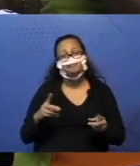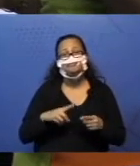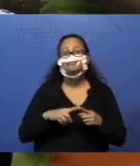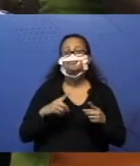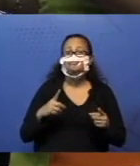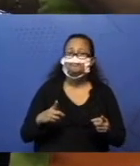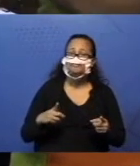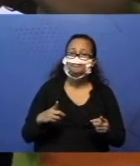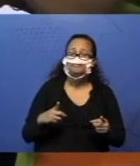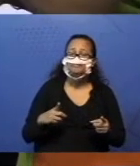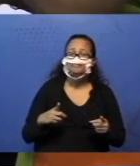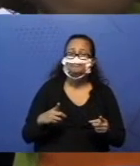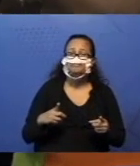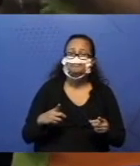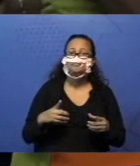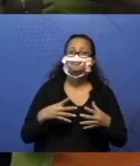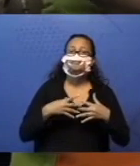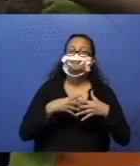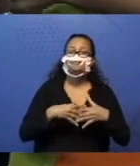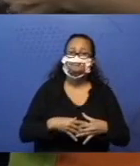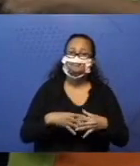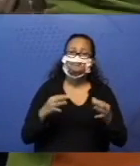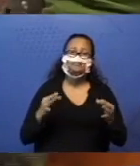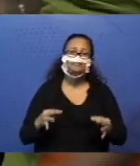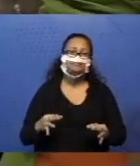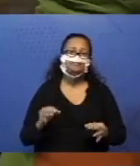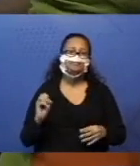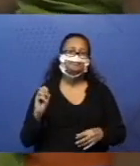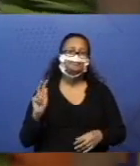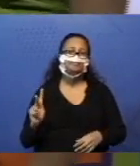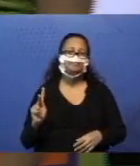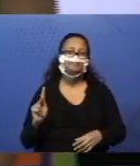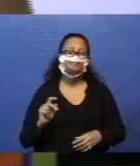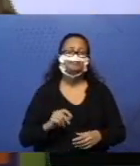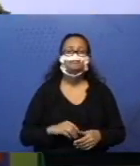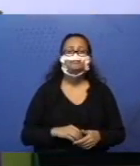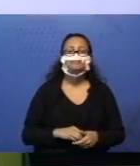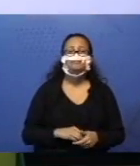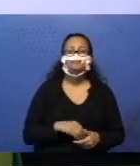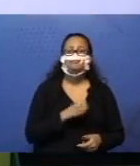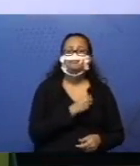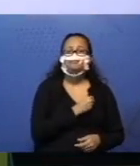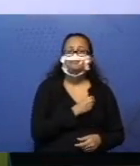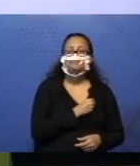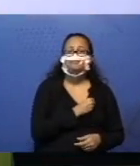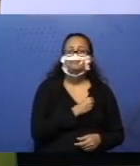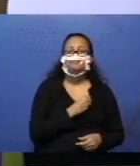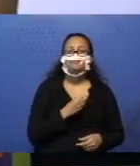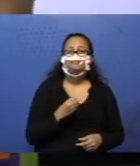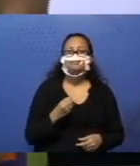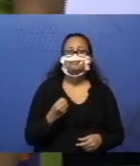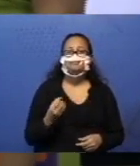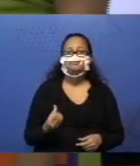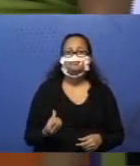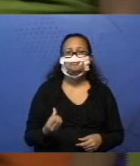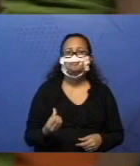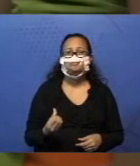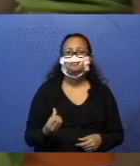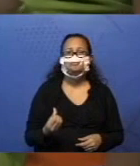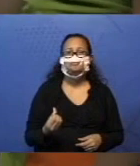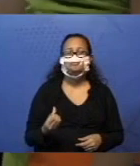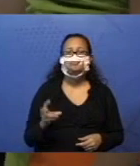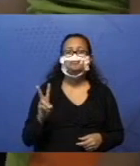Mas se tiver dado o número certinho, pode deixar, tá? Então, número seis. Duas maneiras de